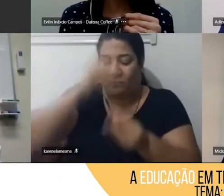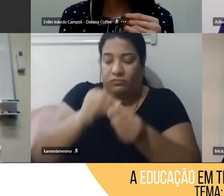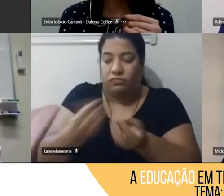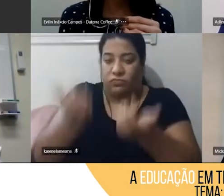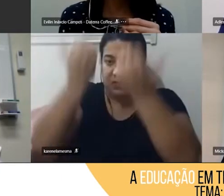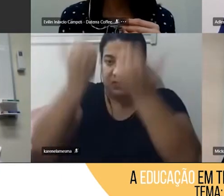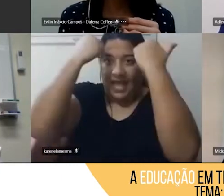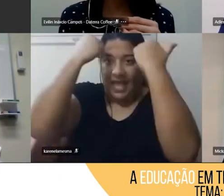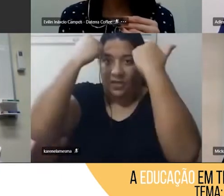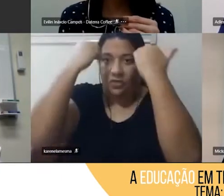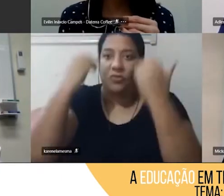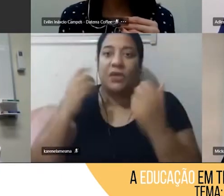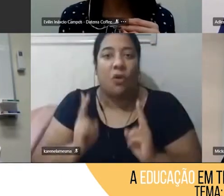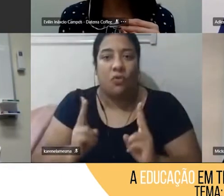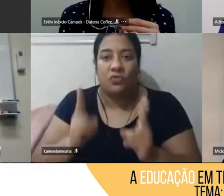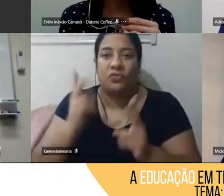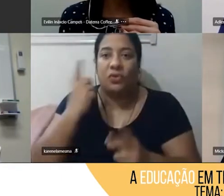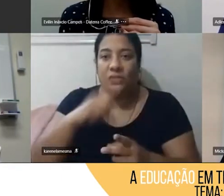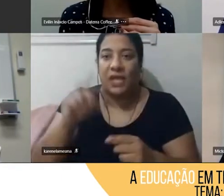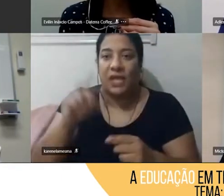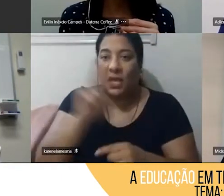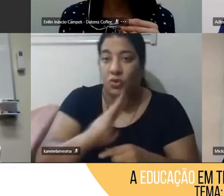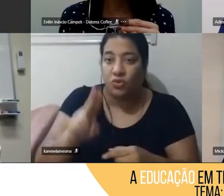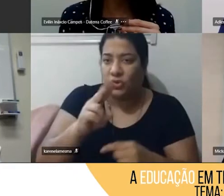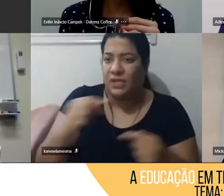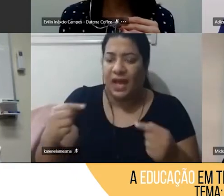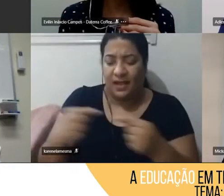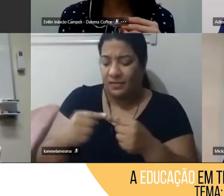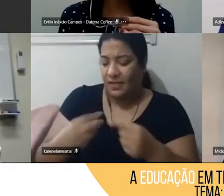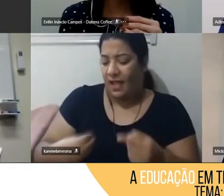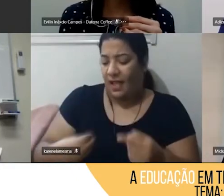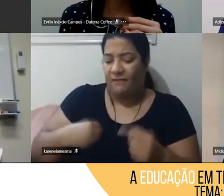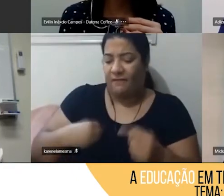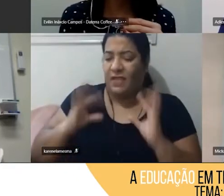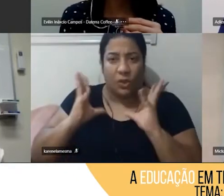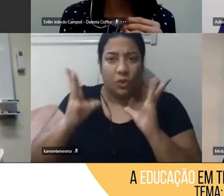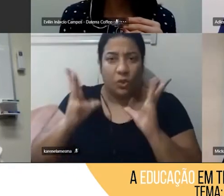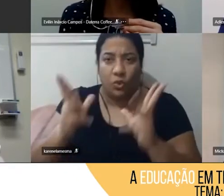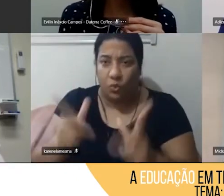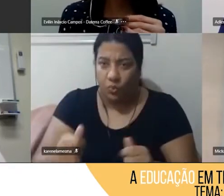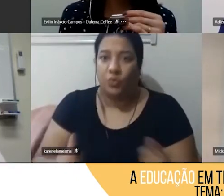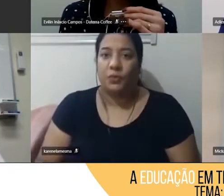gravado, e a gente consegue aplicar em todas as áreas do nosso conhecimento e também na nossa vida.